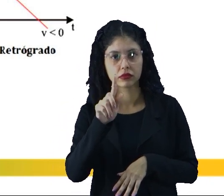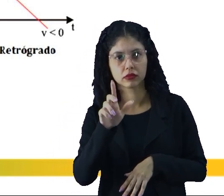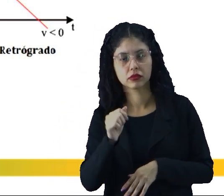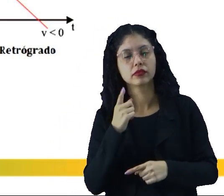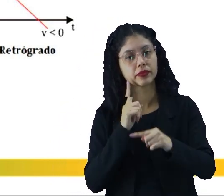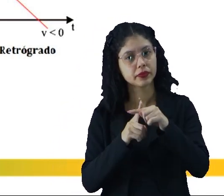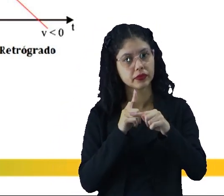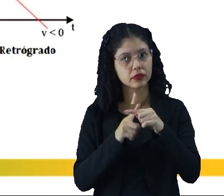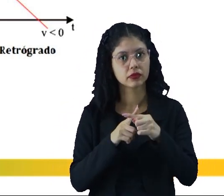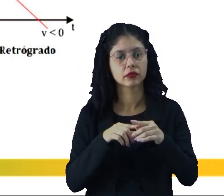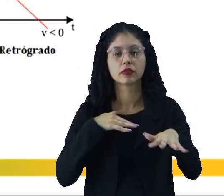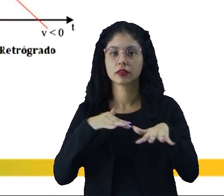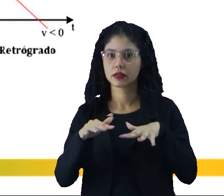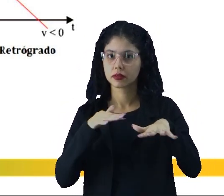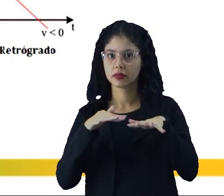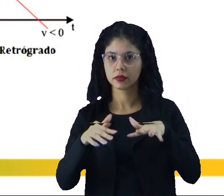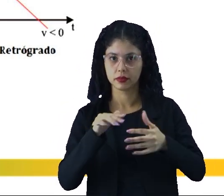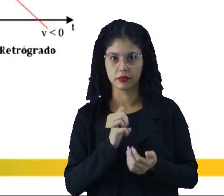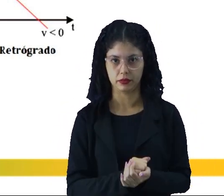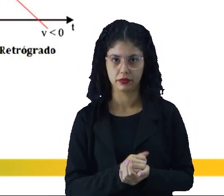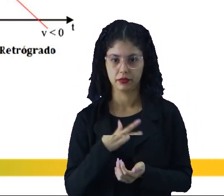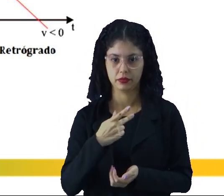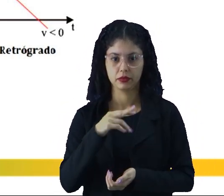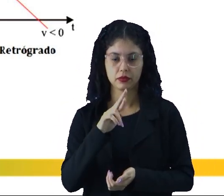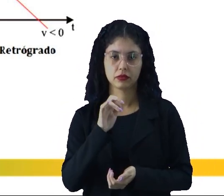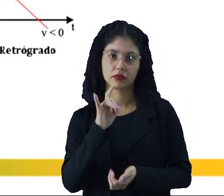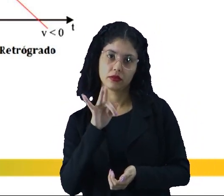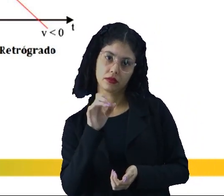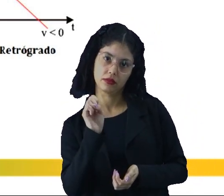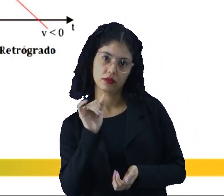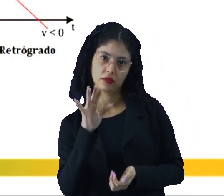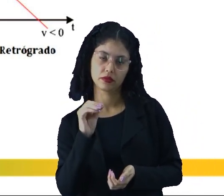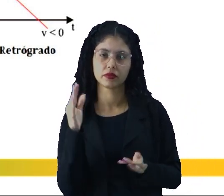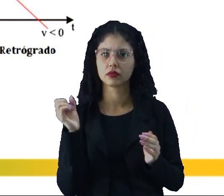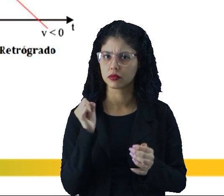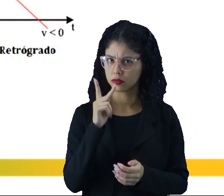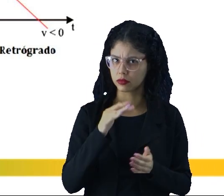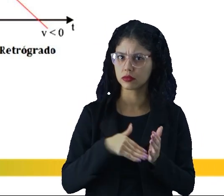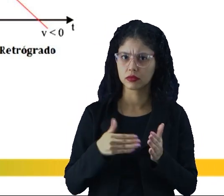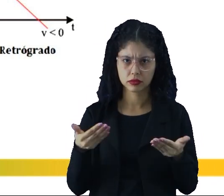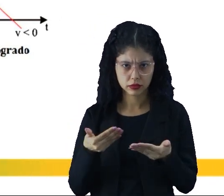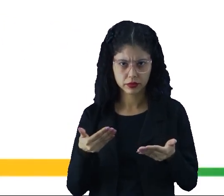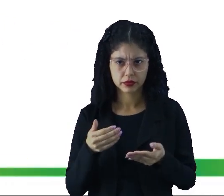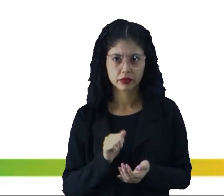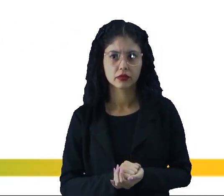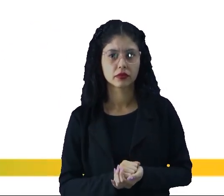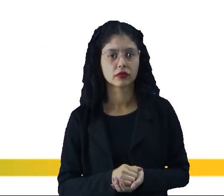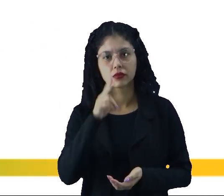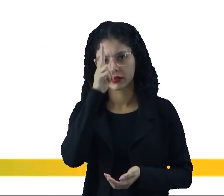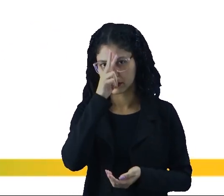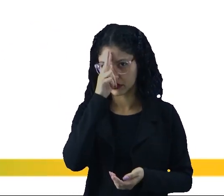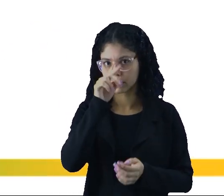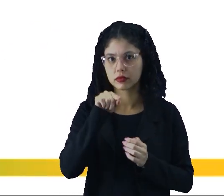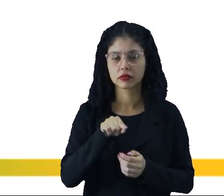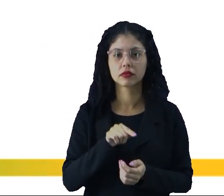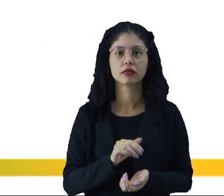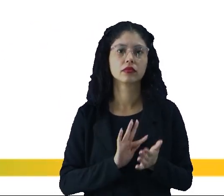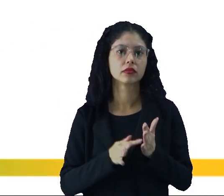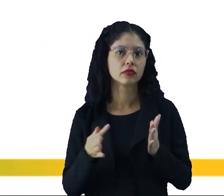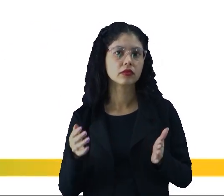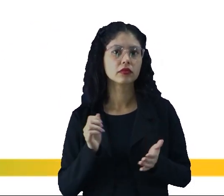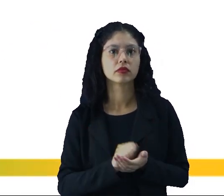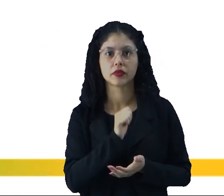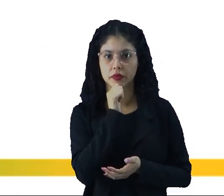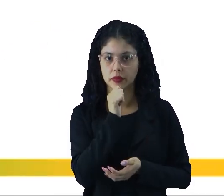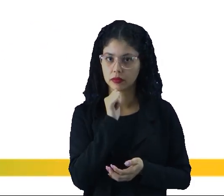Velocidade positiva, movimento progressivo. Ok até aqui? Então, lembre-se dessa função horária que nós